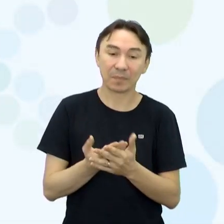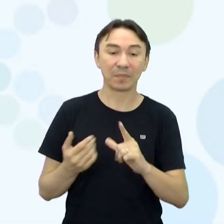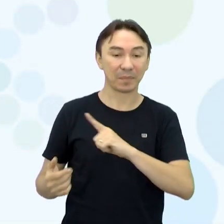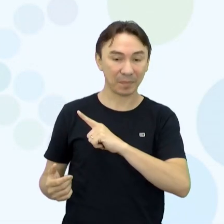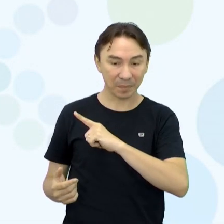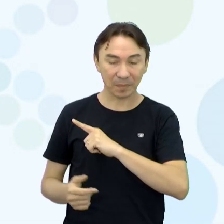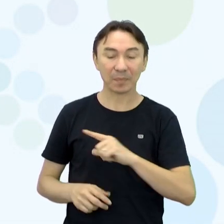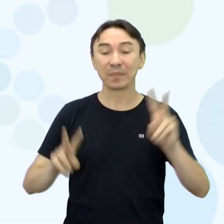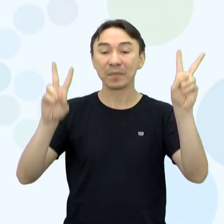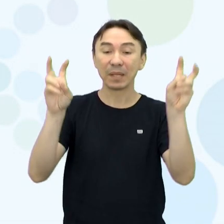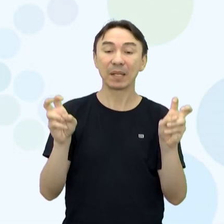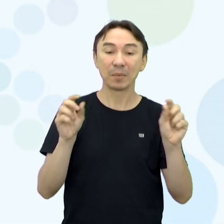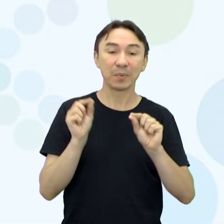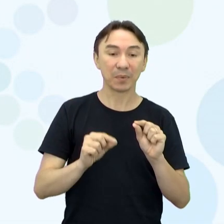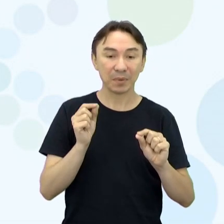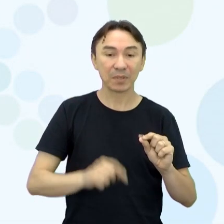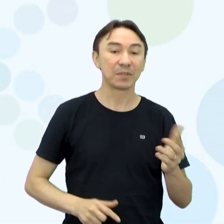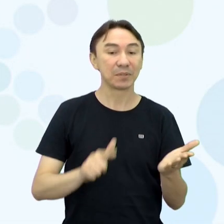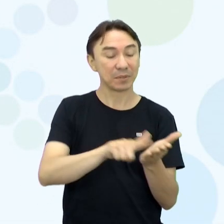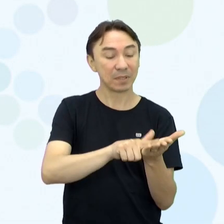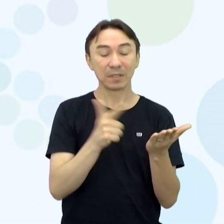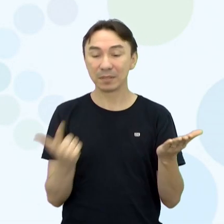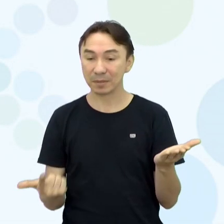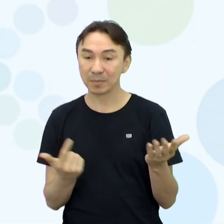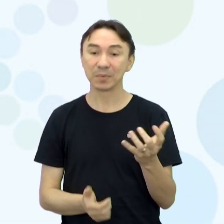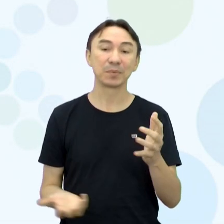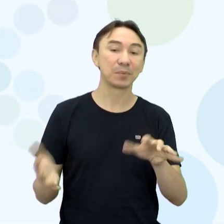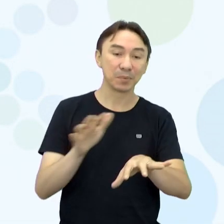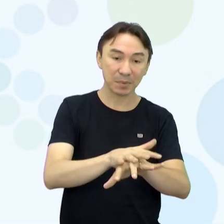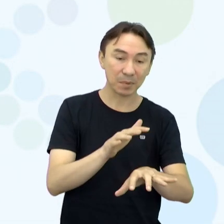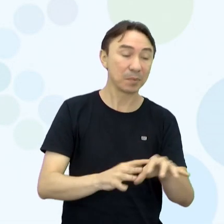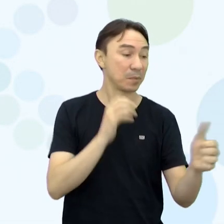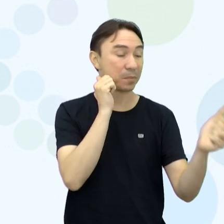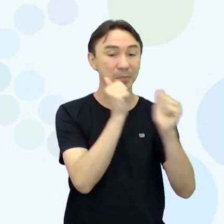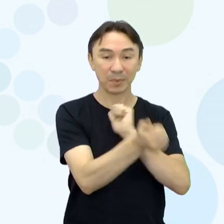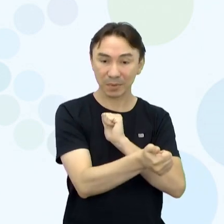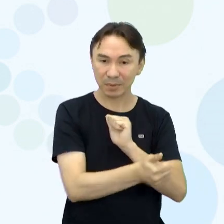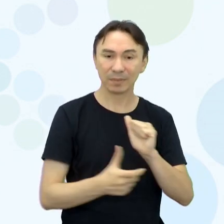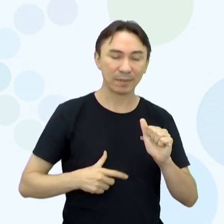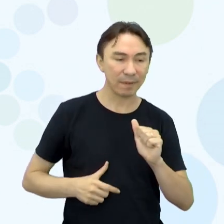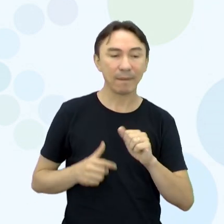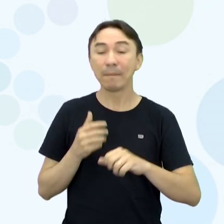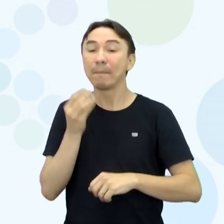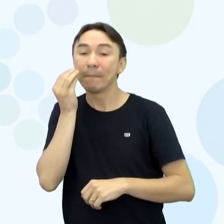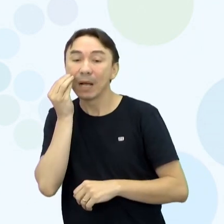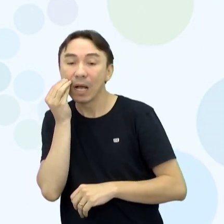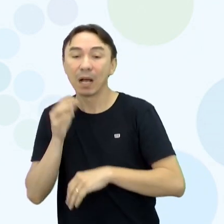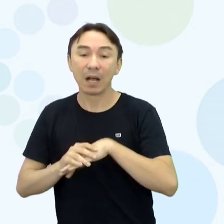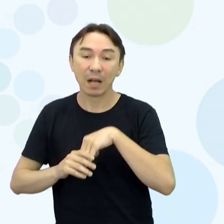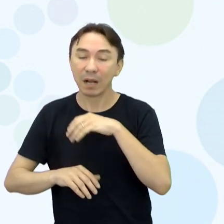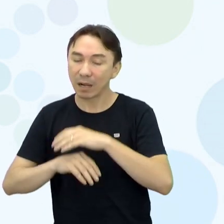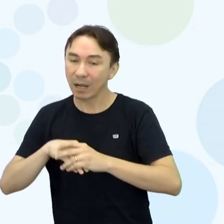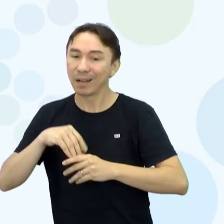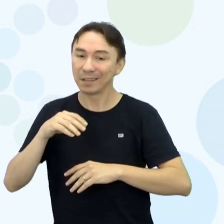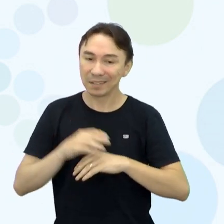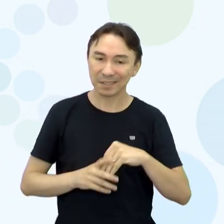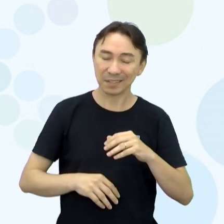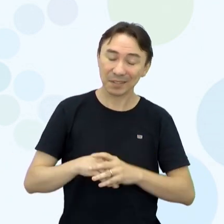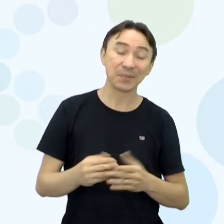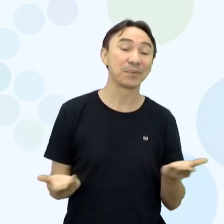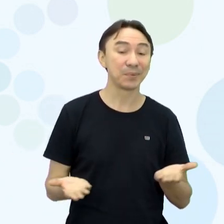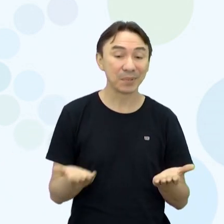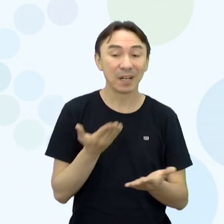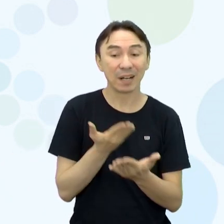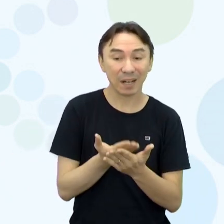inclusão nos esportes, práticas e experimentações Leitura de crônica, continuação É a aula de sistematização